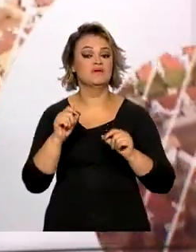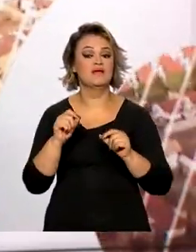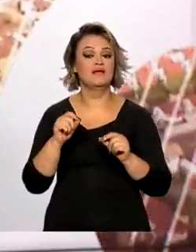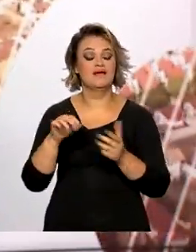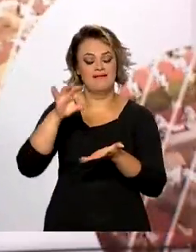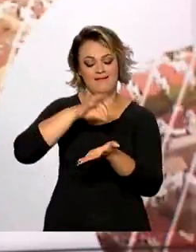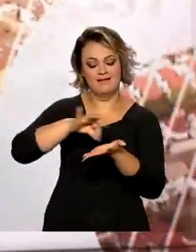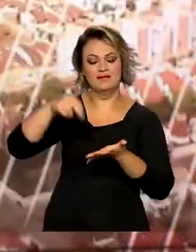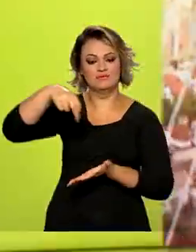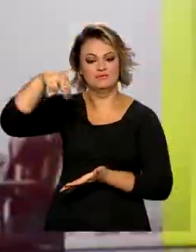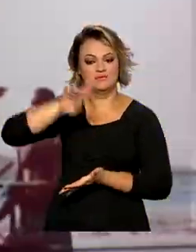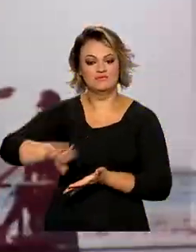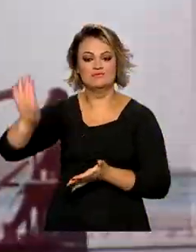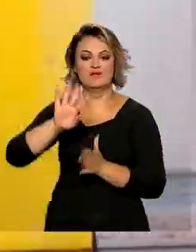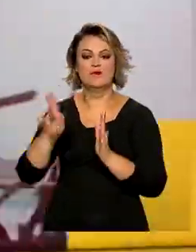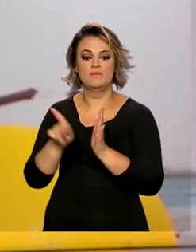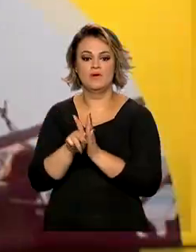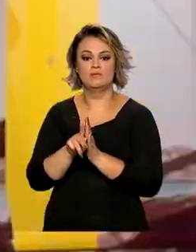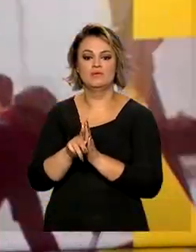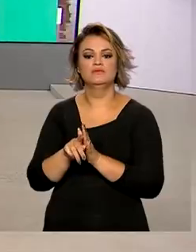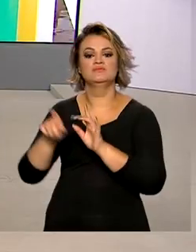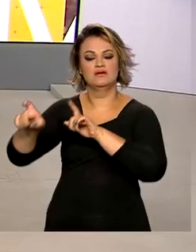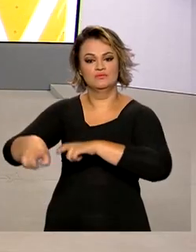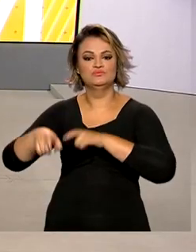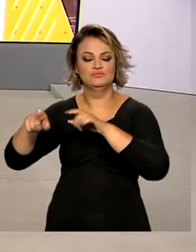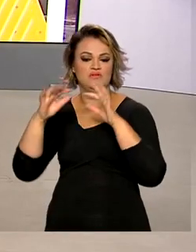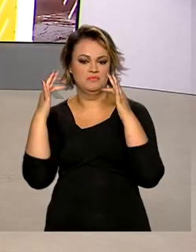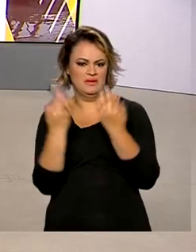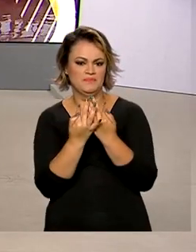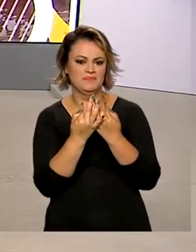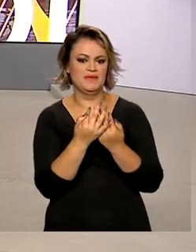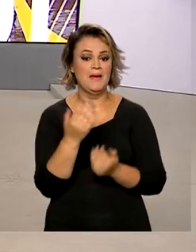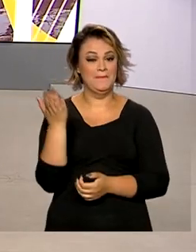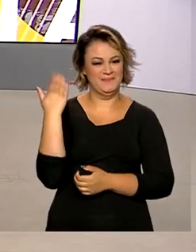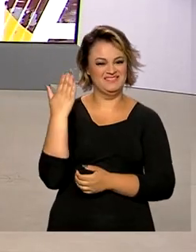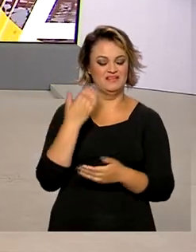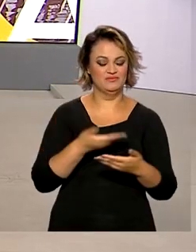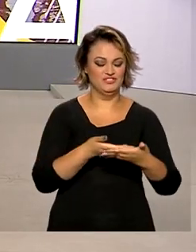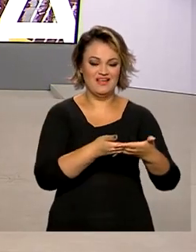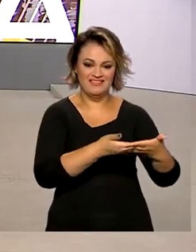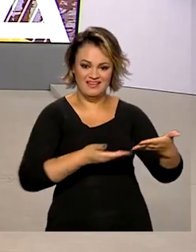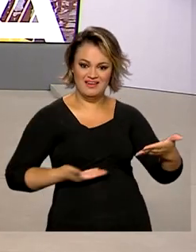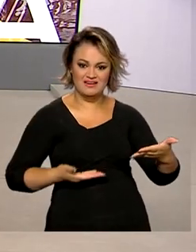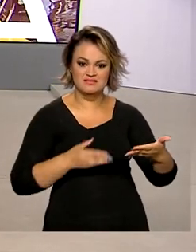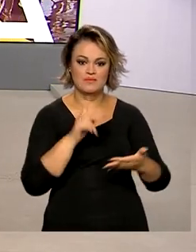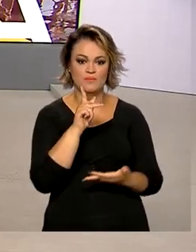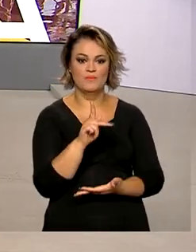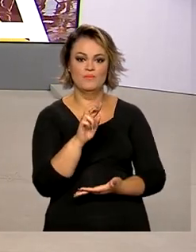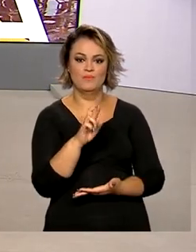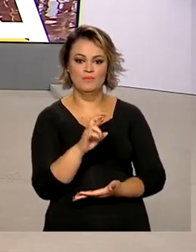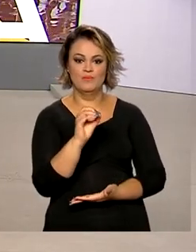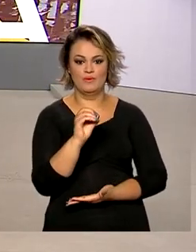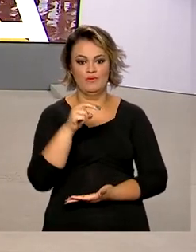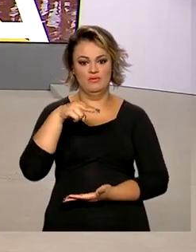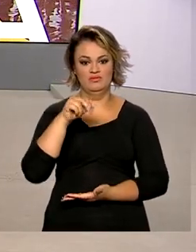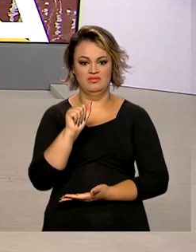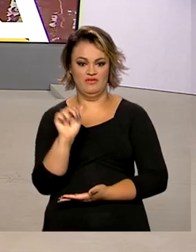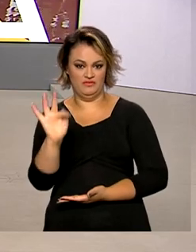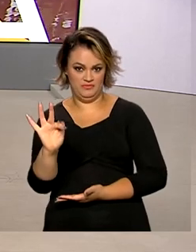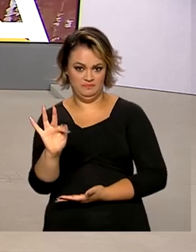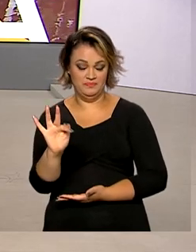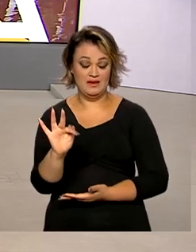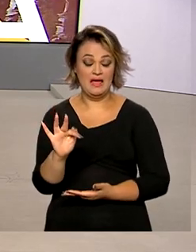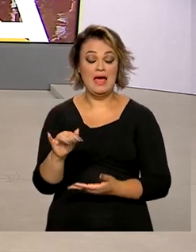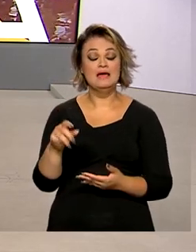Cadastro Nacional da Agricultura Familiar. Ele vai substituir a declaração de aptidão ao PRONAF. Aqueles que estão com as